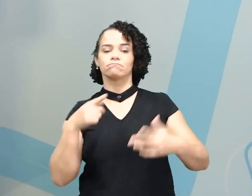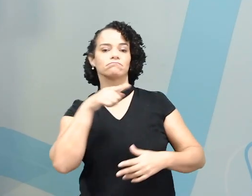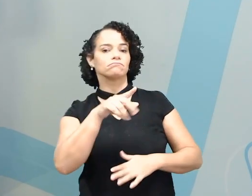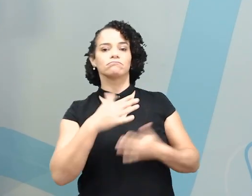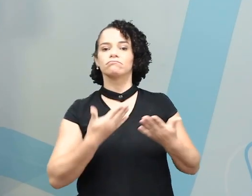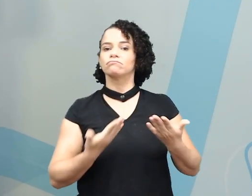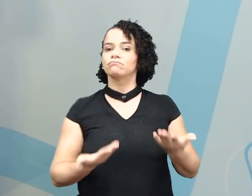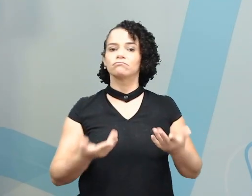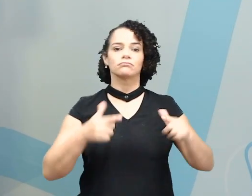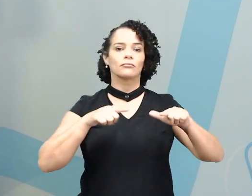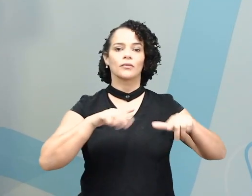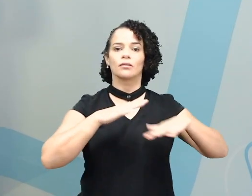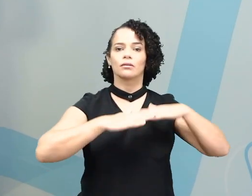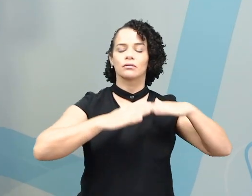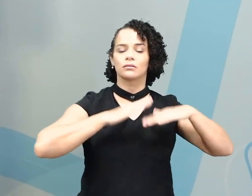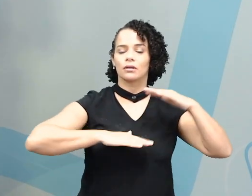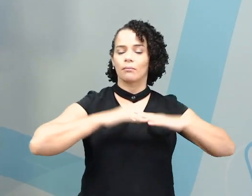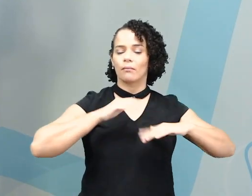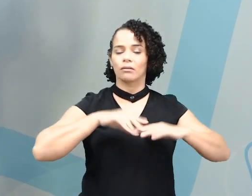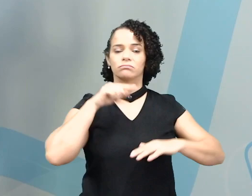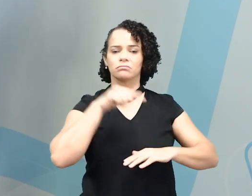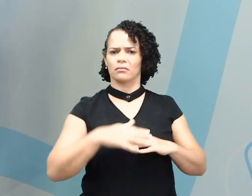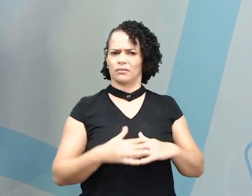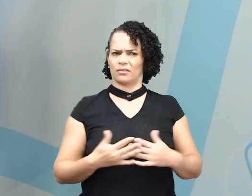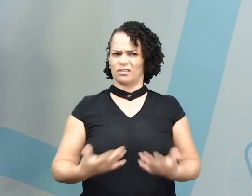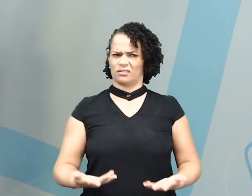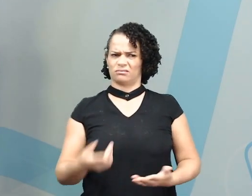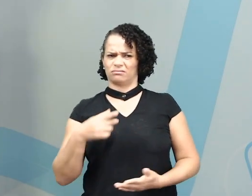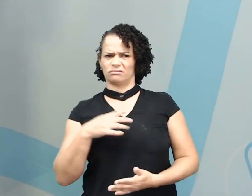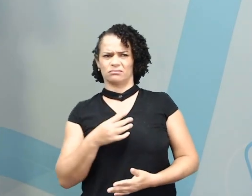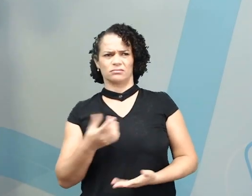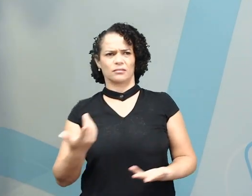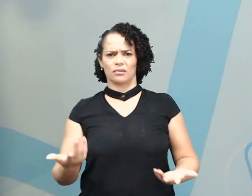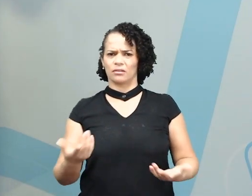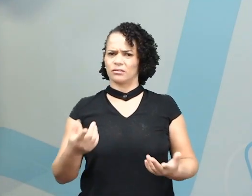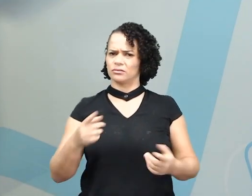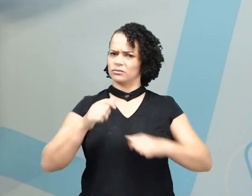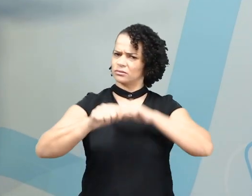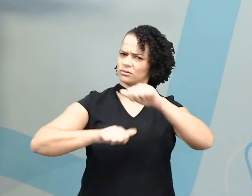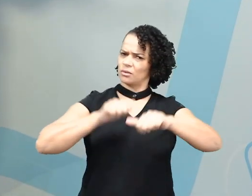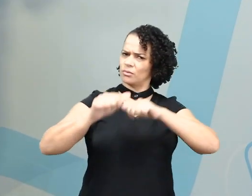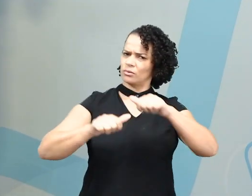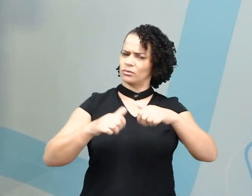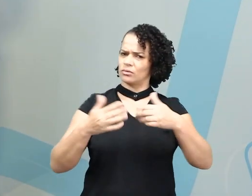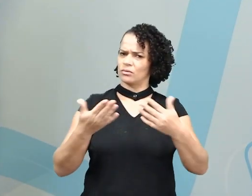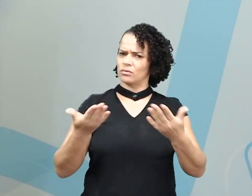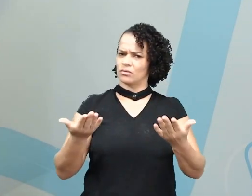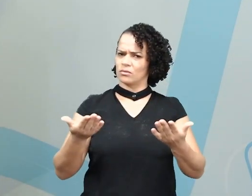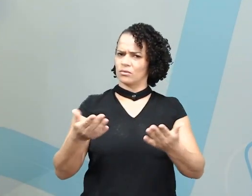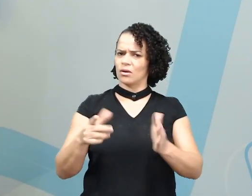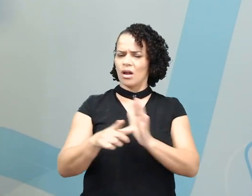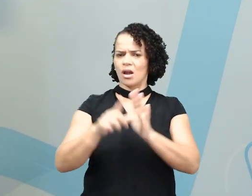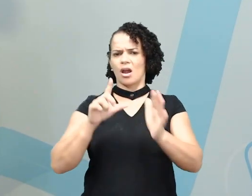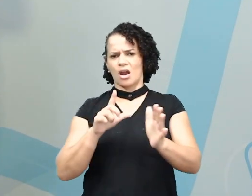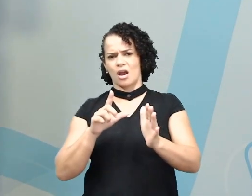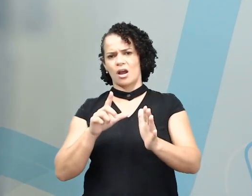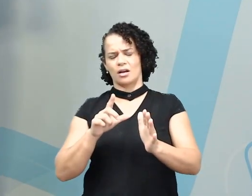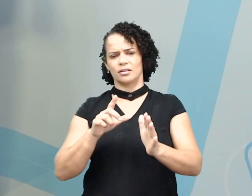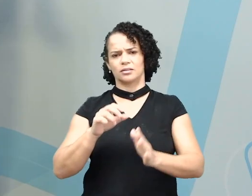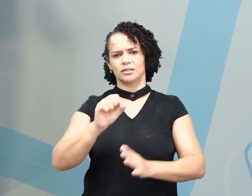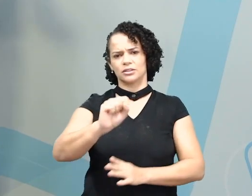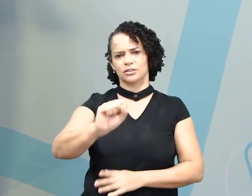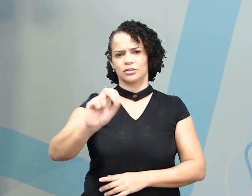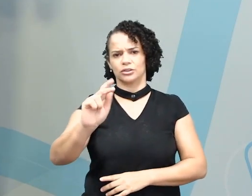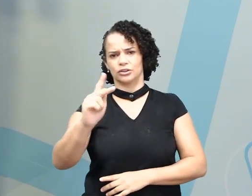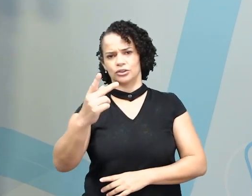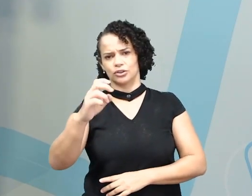they do? Nossa, professor! Mas já mudou? Antes não era she? Depois mudou para he? E agora